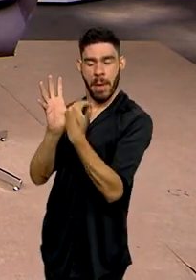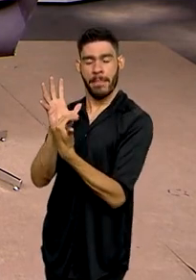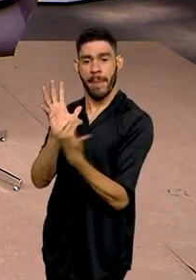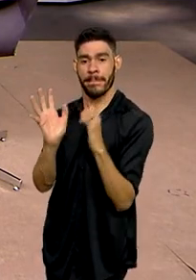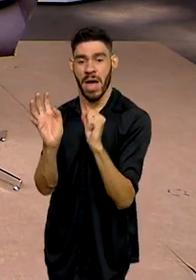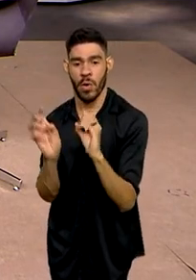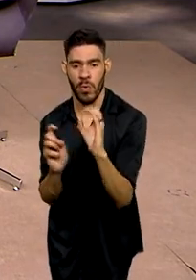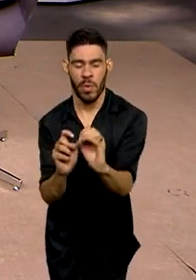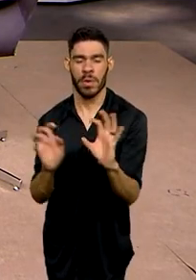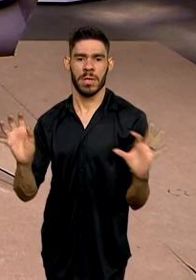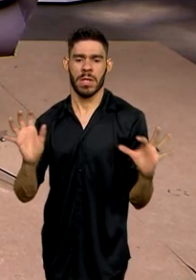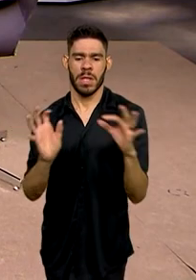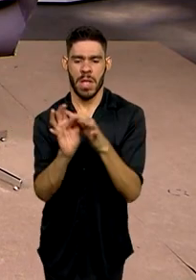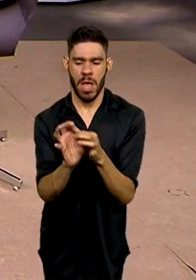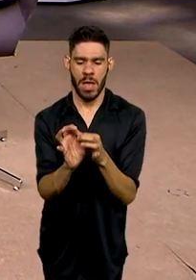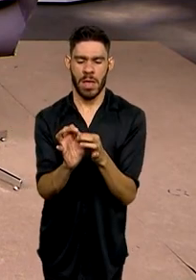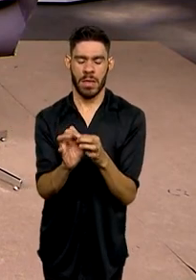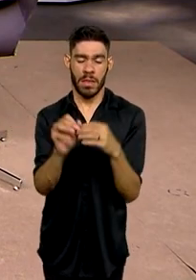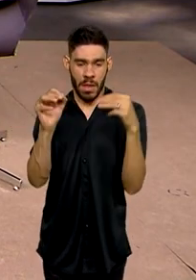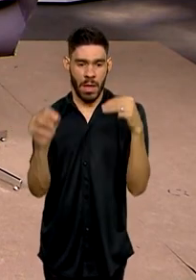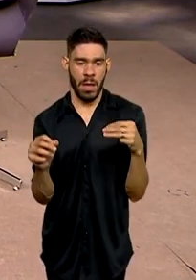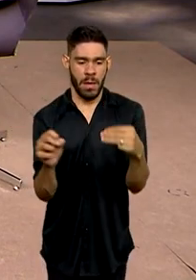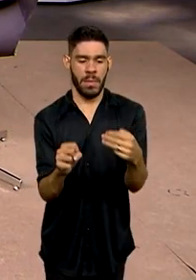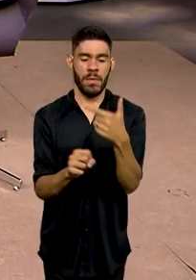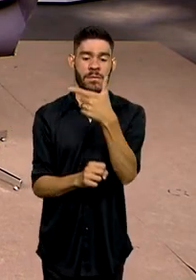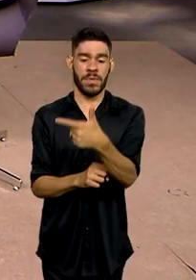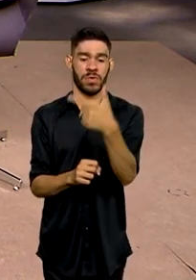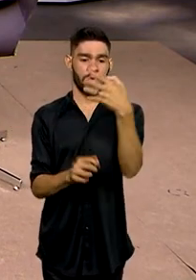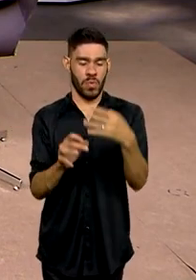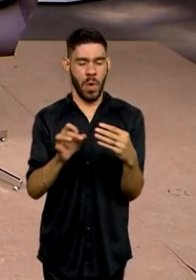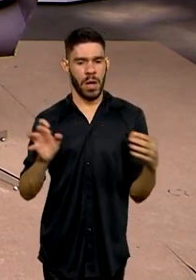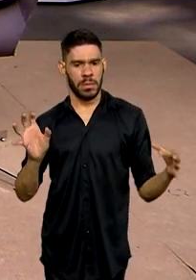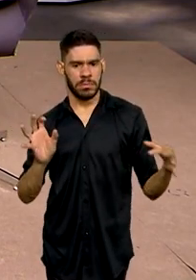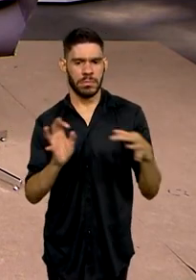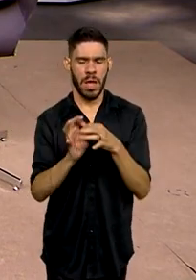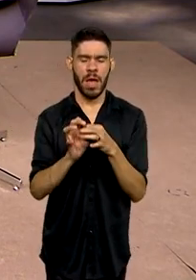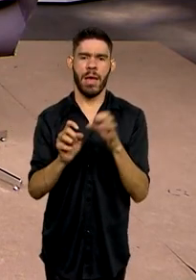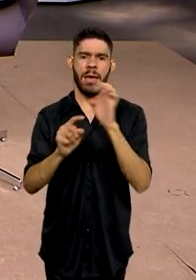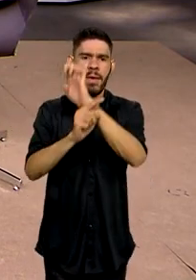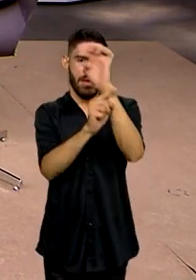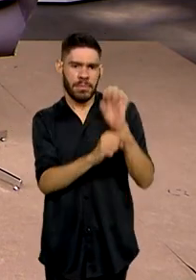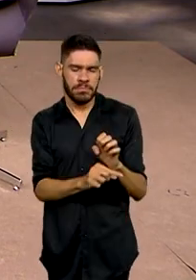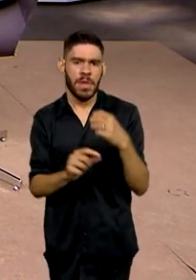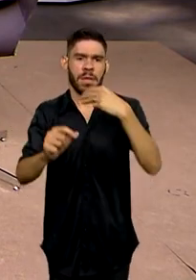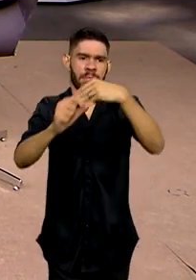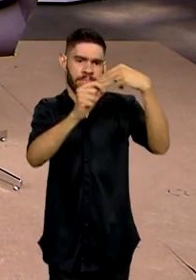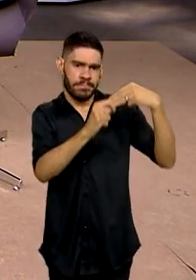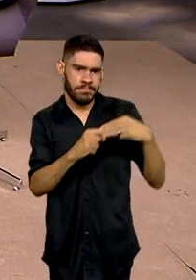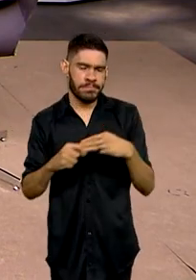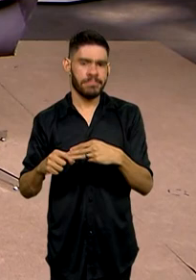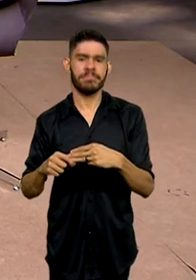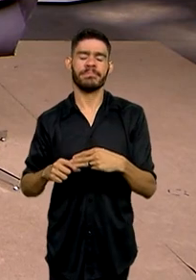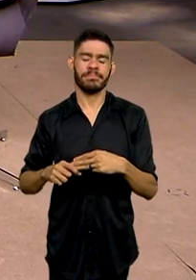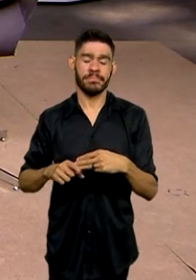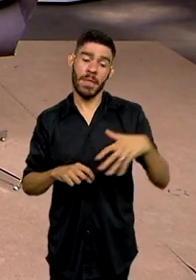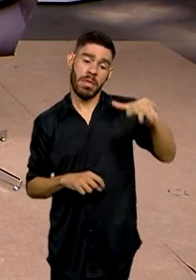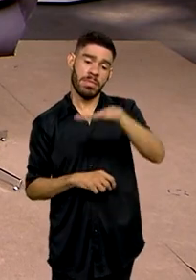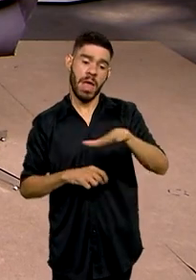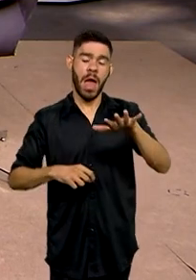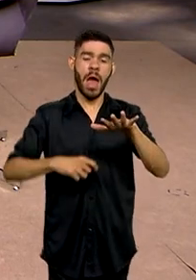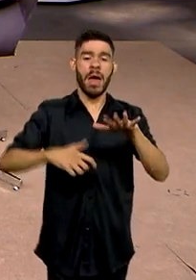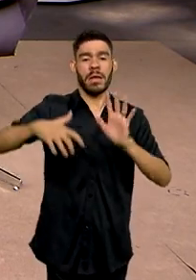que integram 24 ministérios, mas integram também com os estados, com os municípios, com o setor